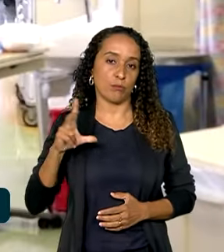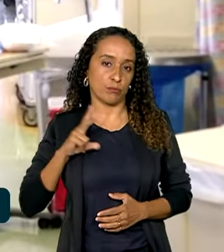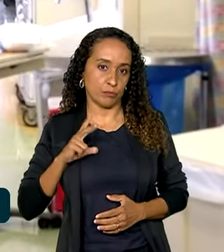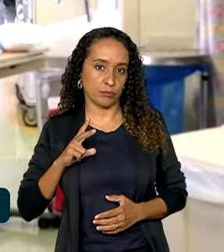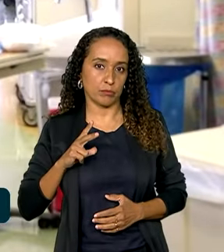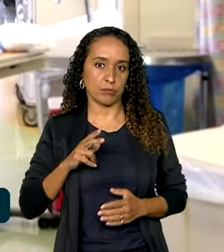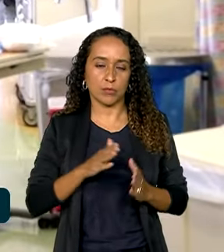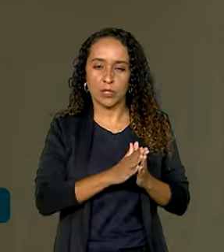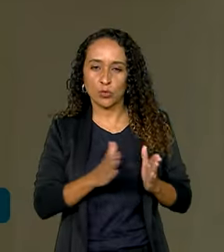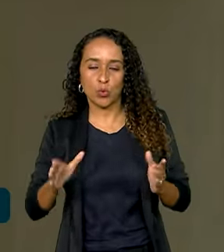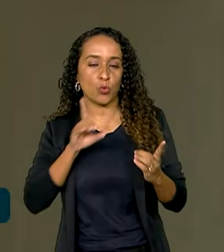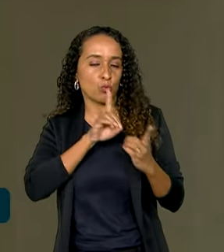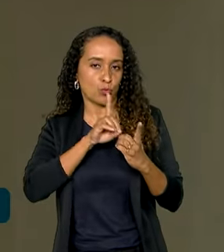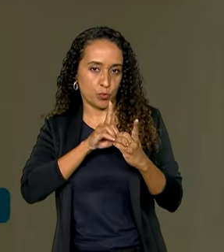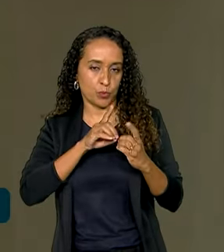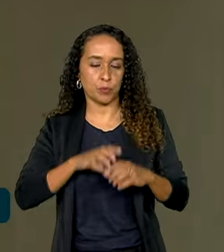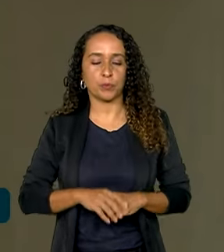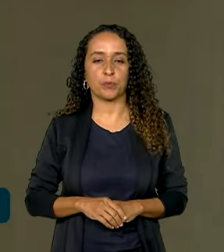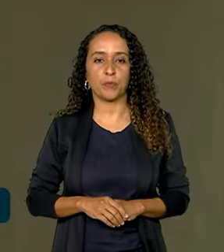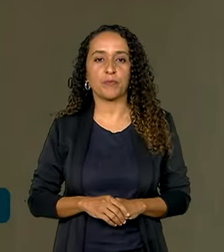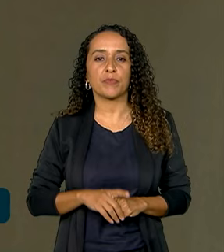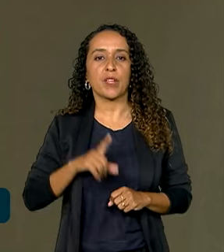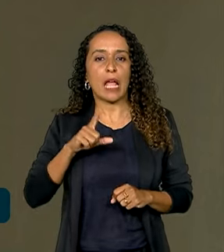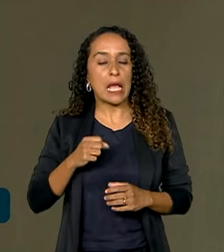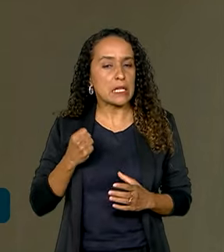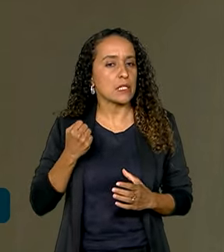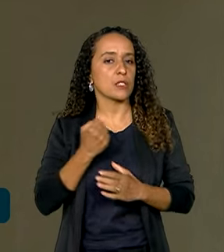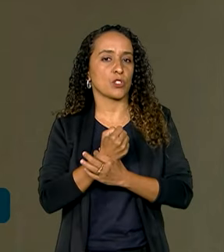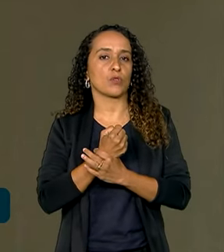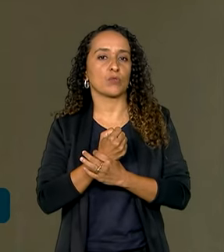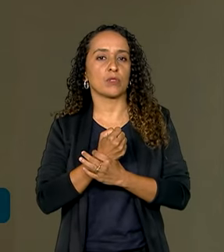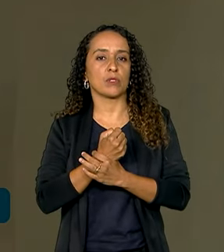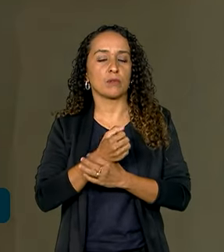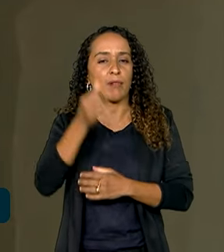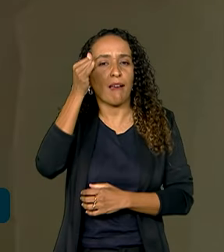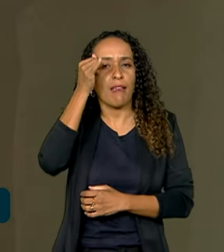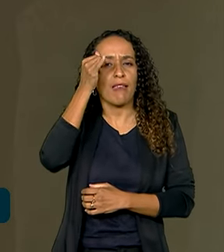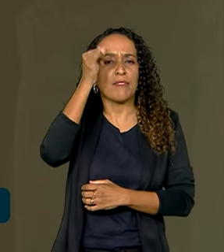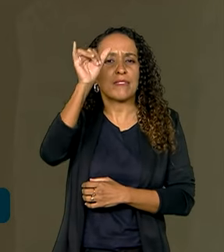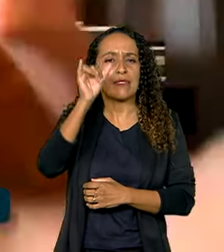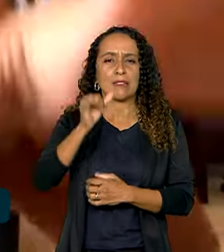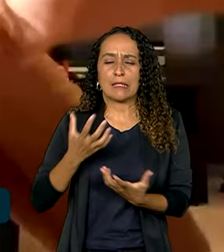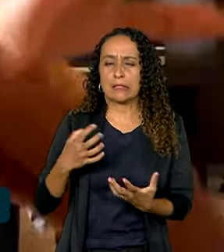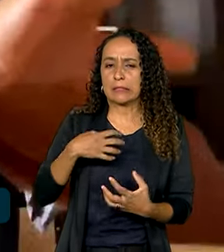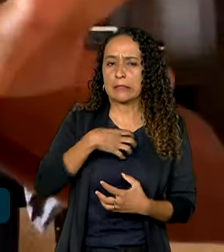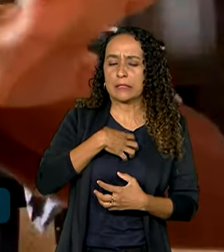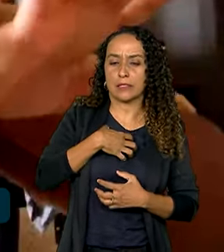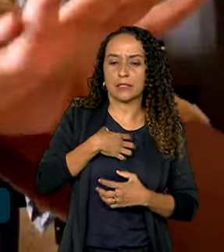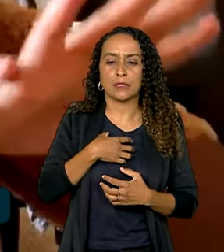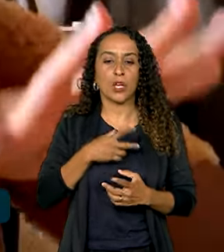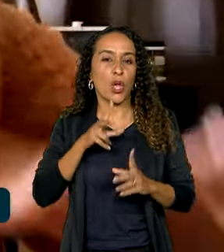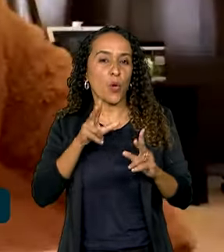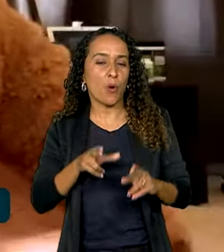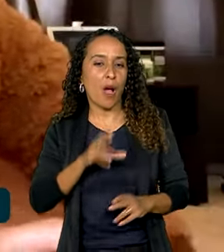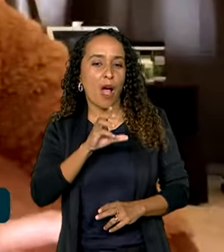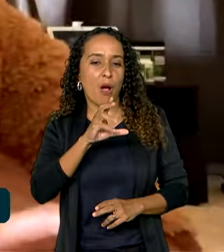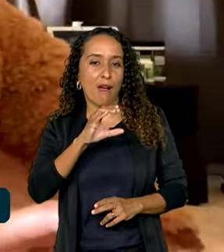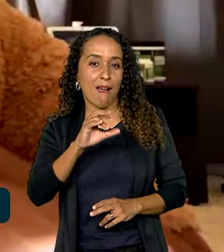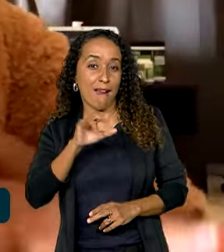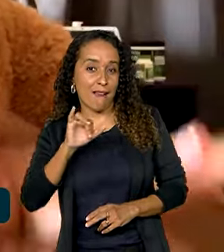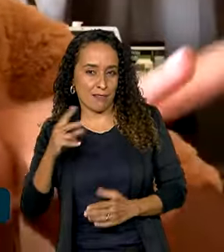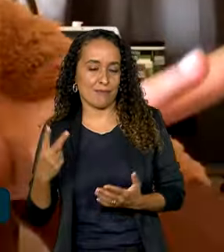todo o atendimento. É uma segurança para evitar situações como a que Cris passou.